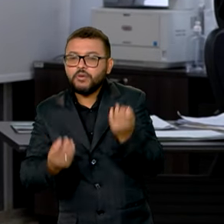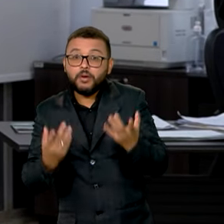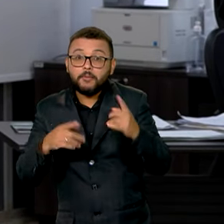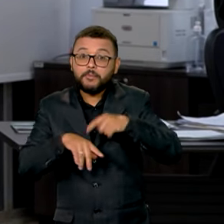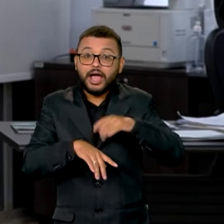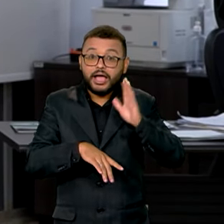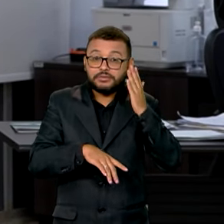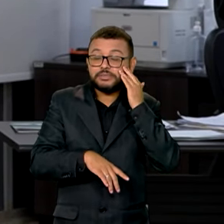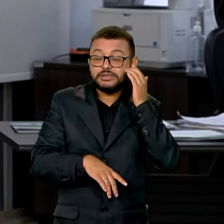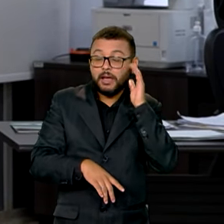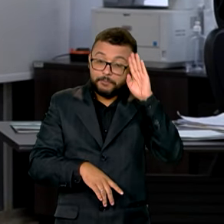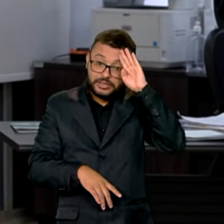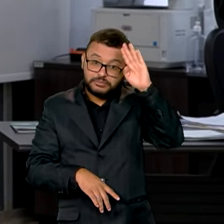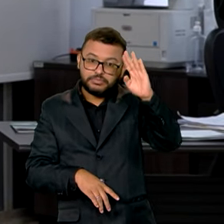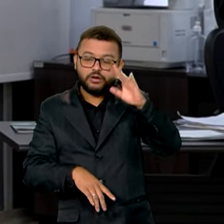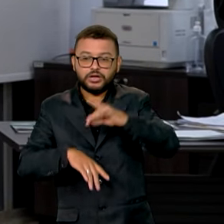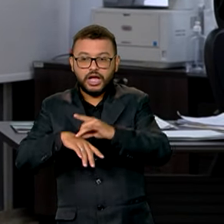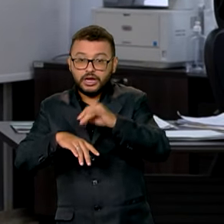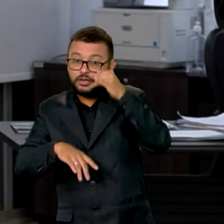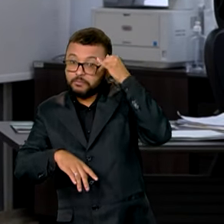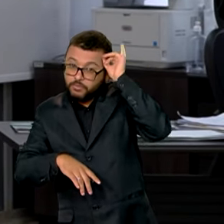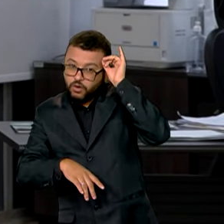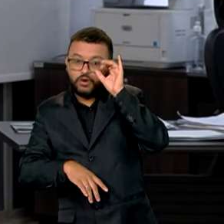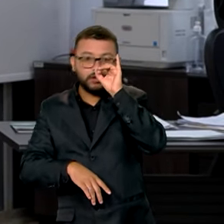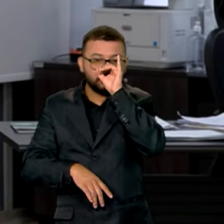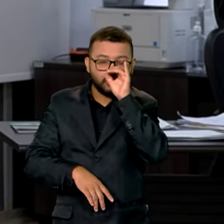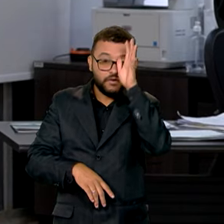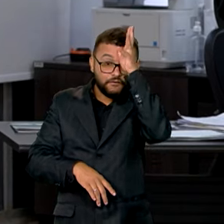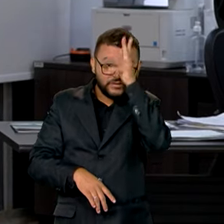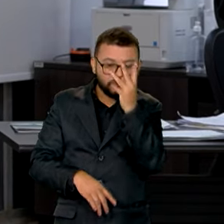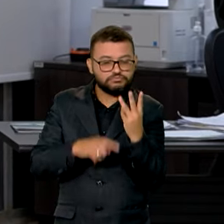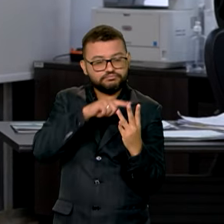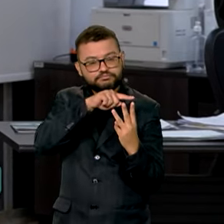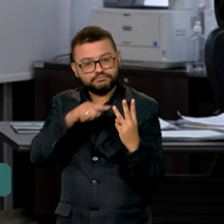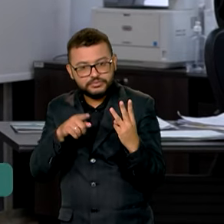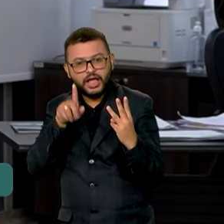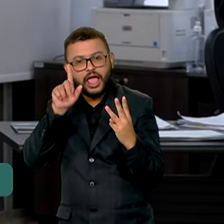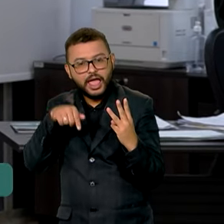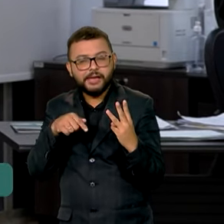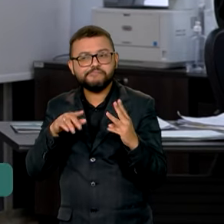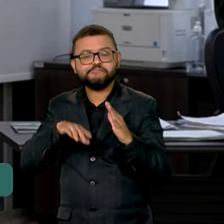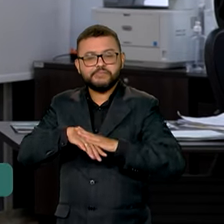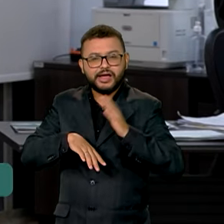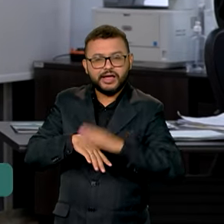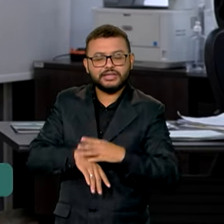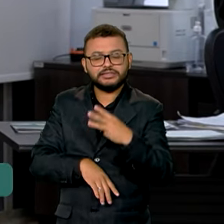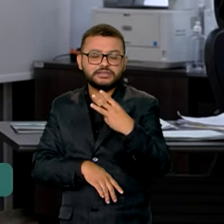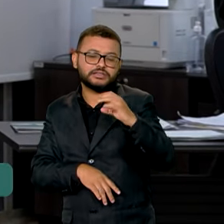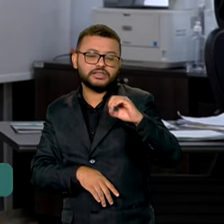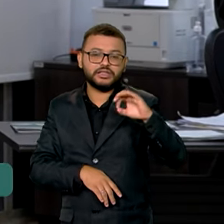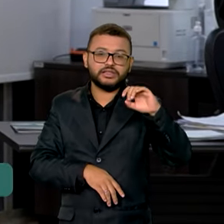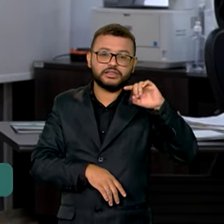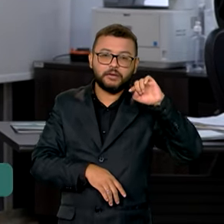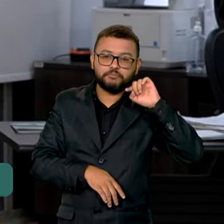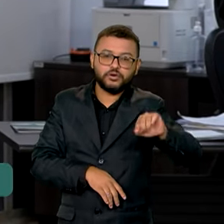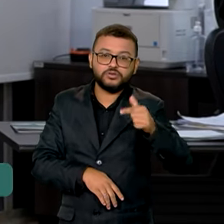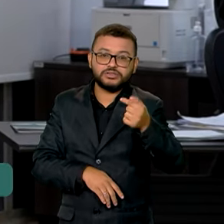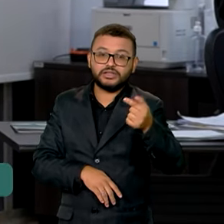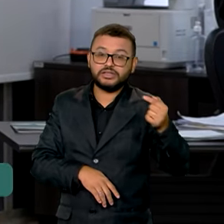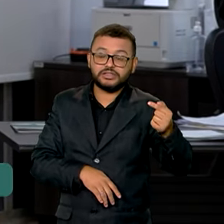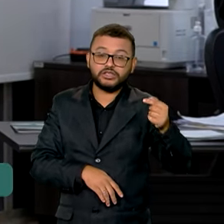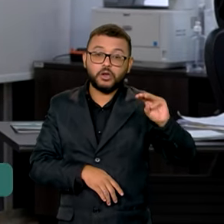três principais carnes, bovina, suína e frango, nós teremos uma produção de 30,77